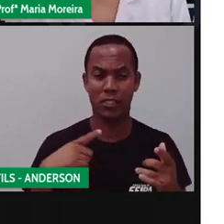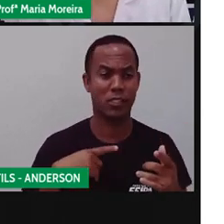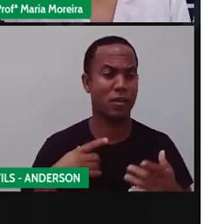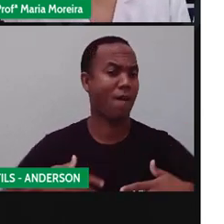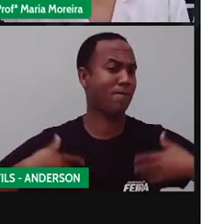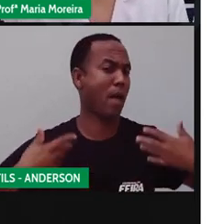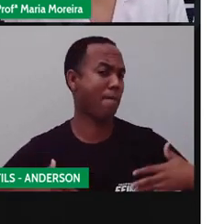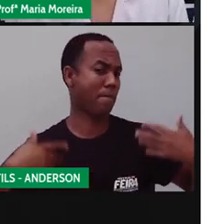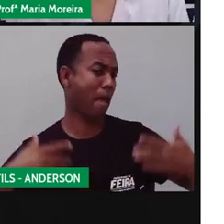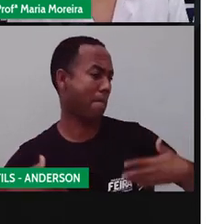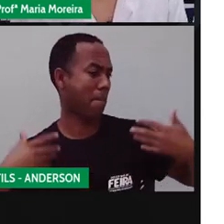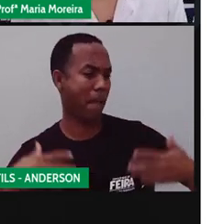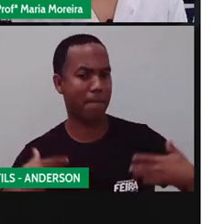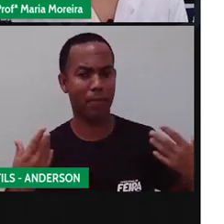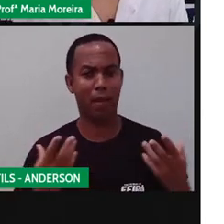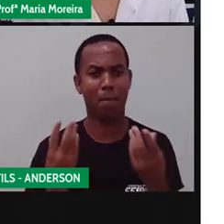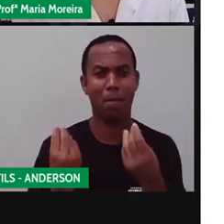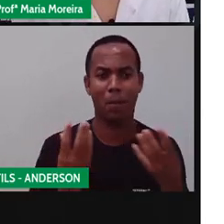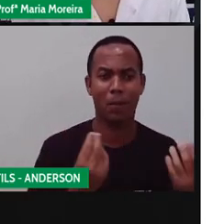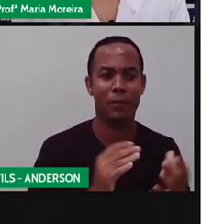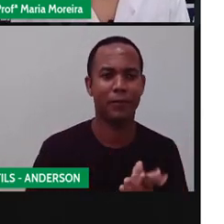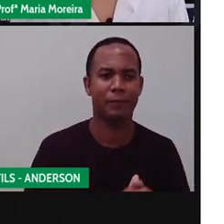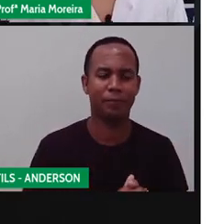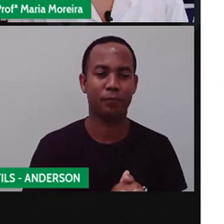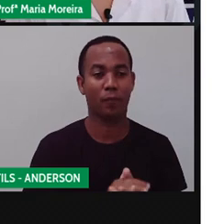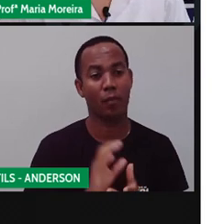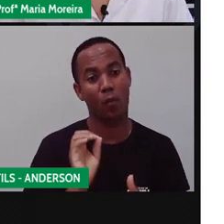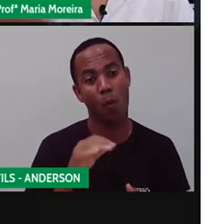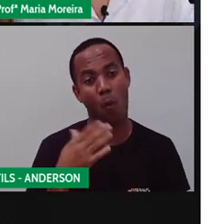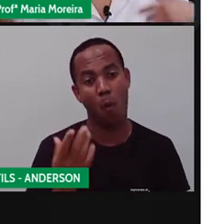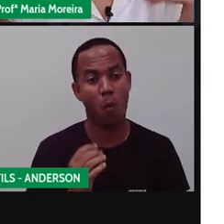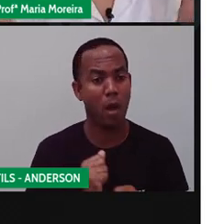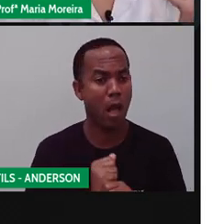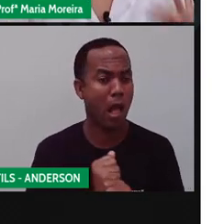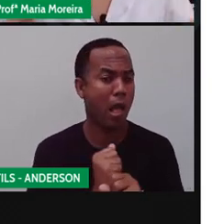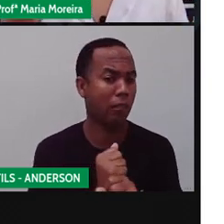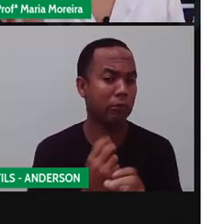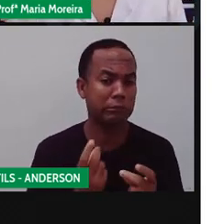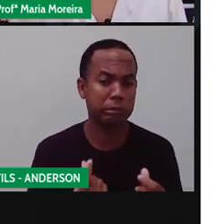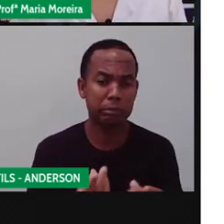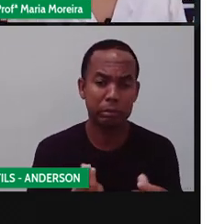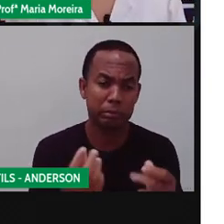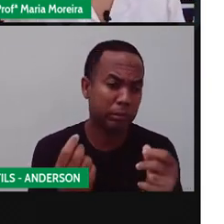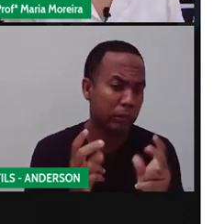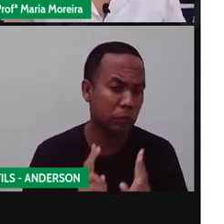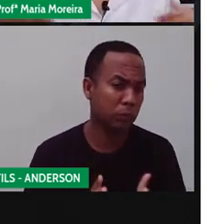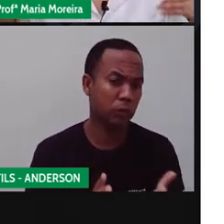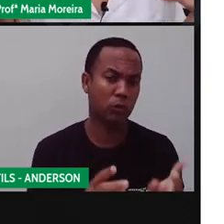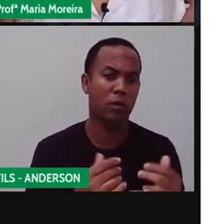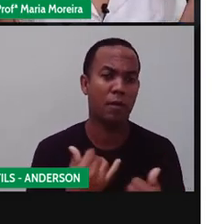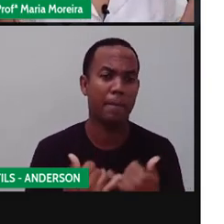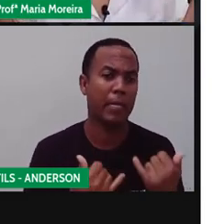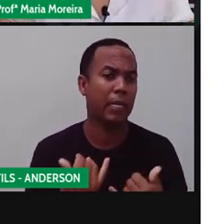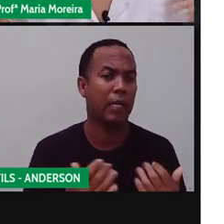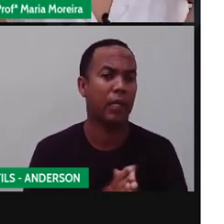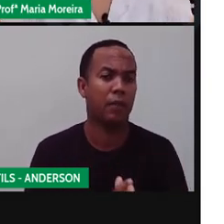divertiram por décadas e décadas. Ou seja, todas essas brincadeiras, na verdade, elas